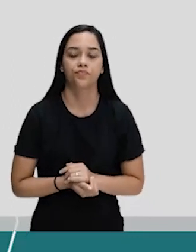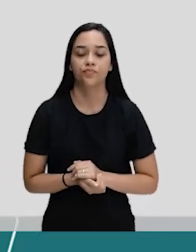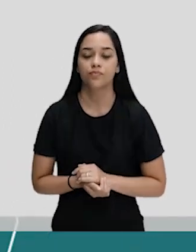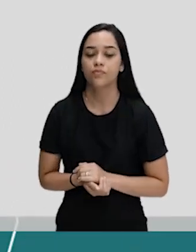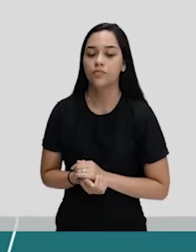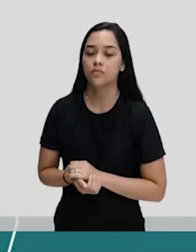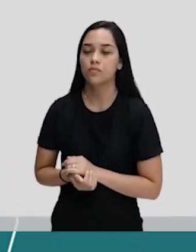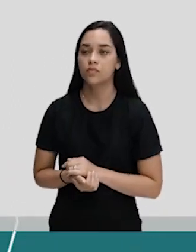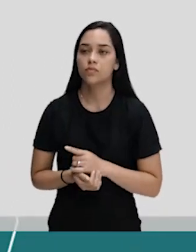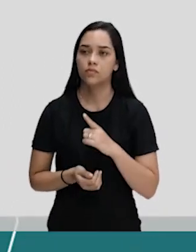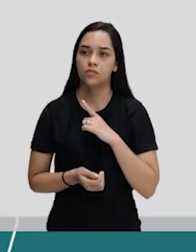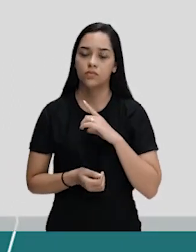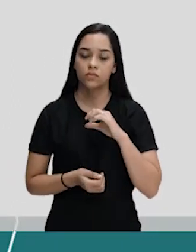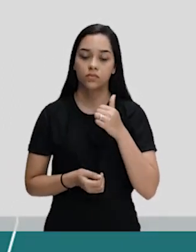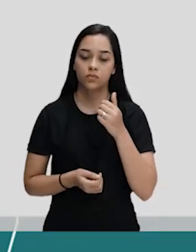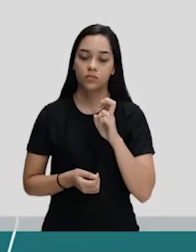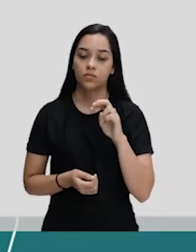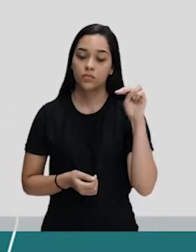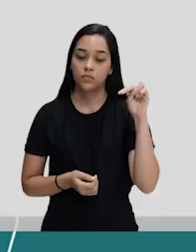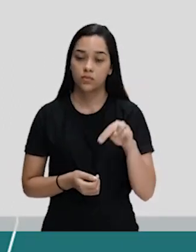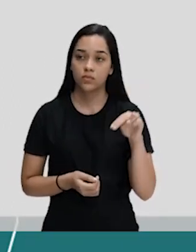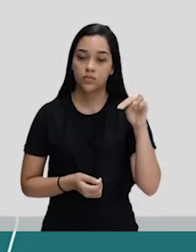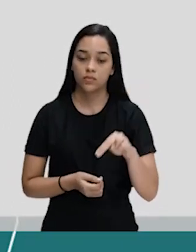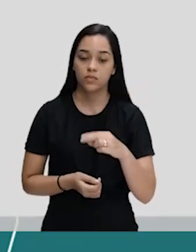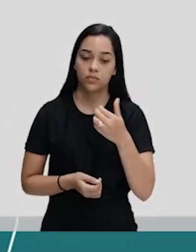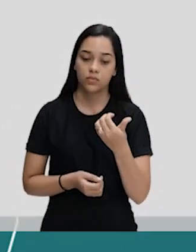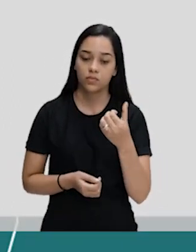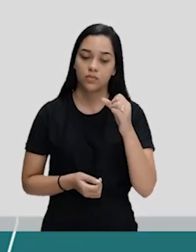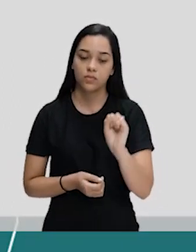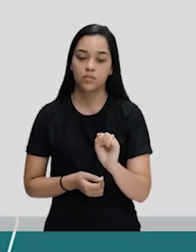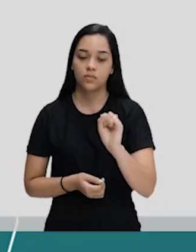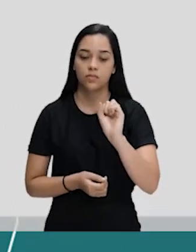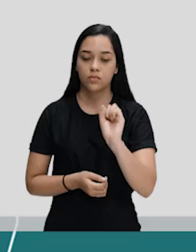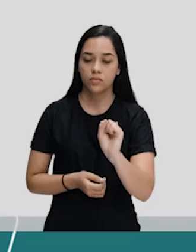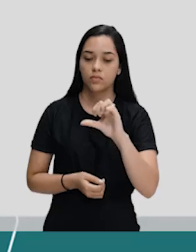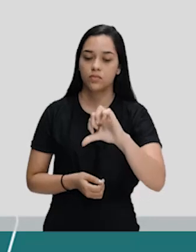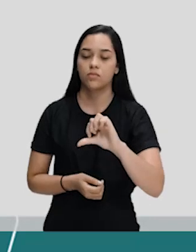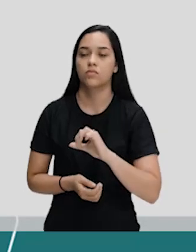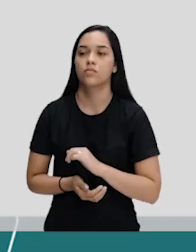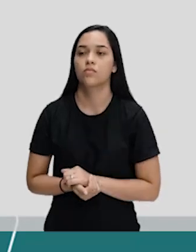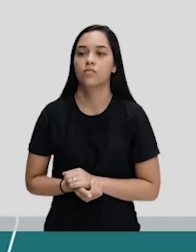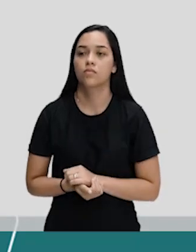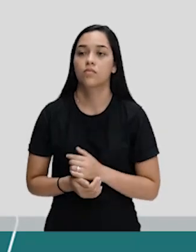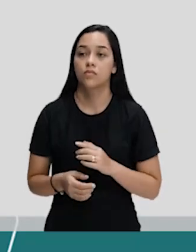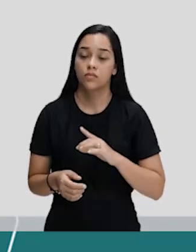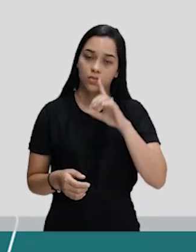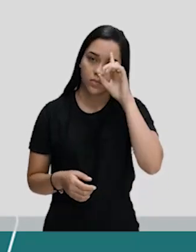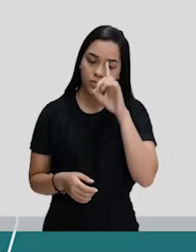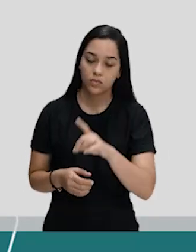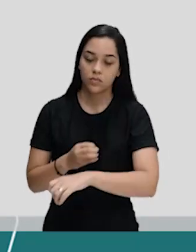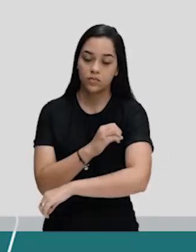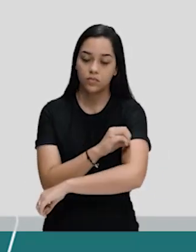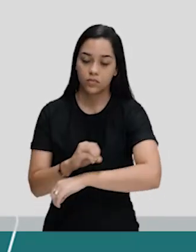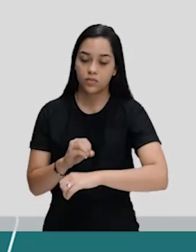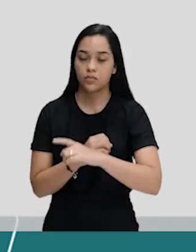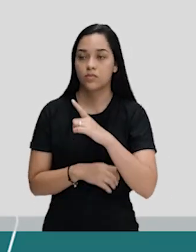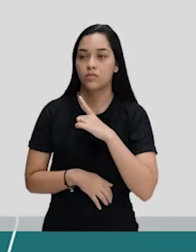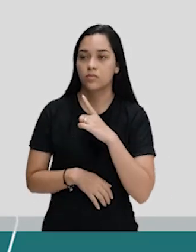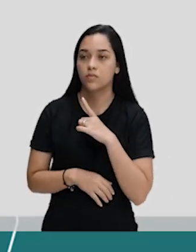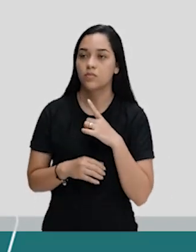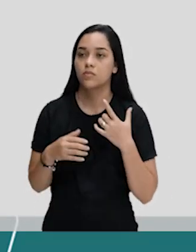ali no 15 de novembro de 1889, que é a data oficial que se tem